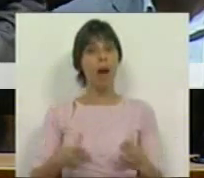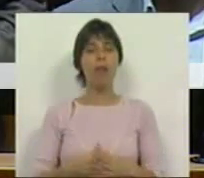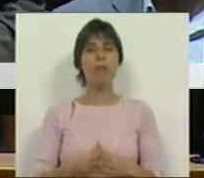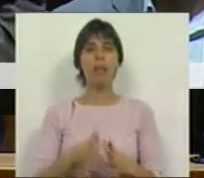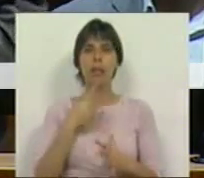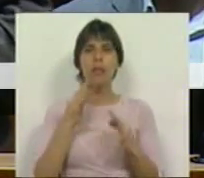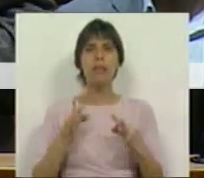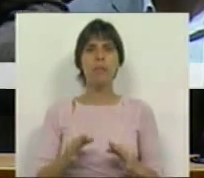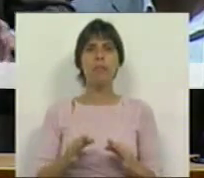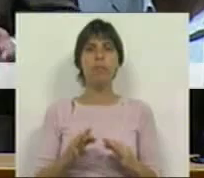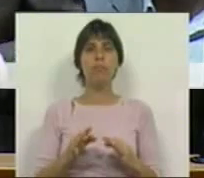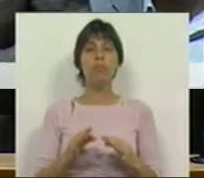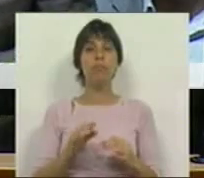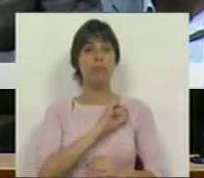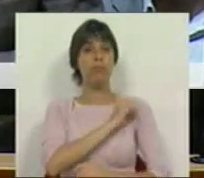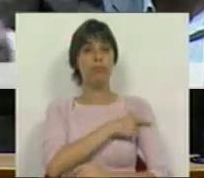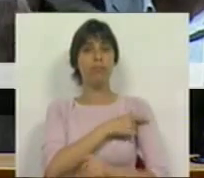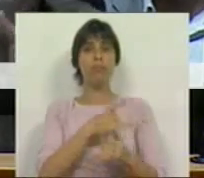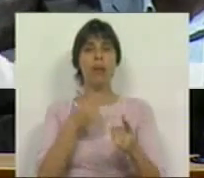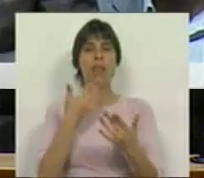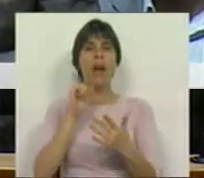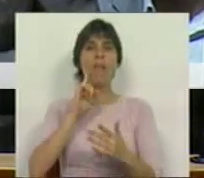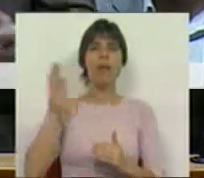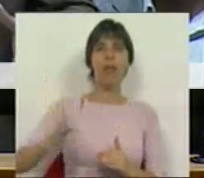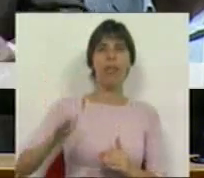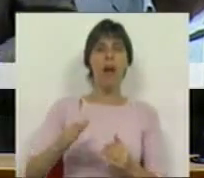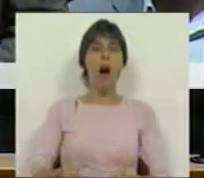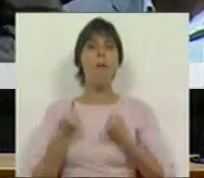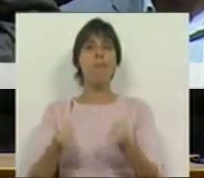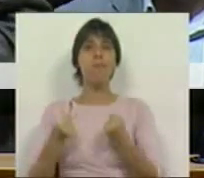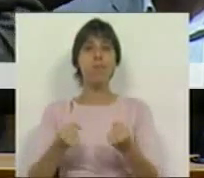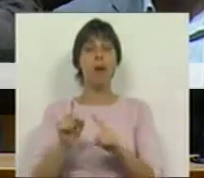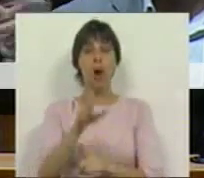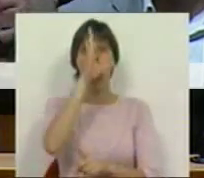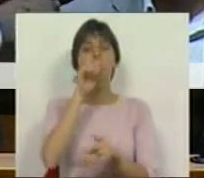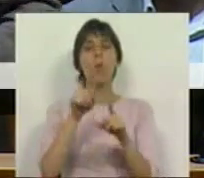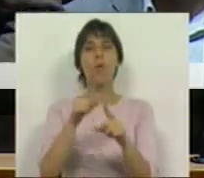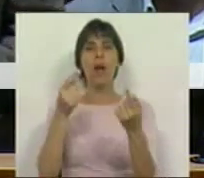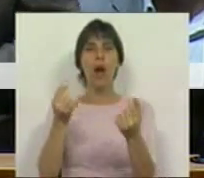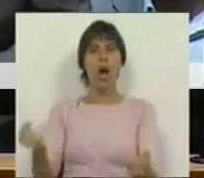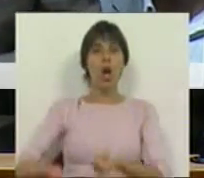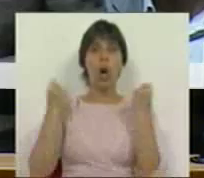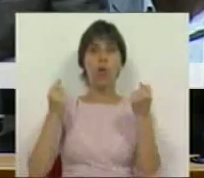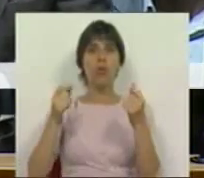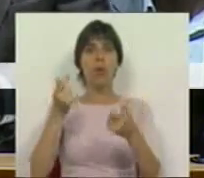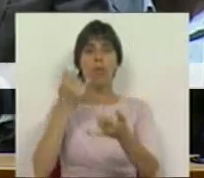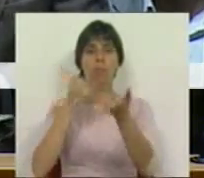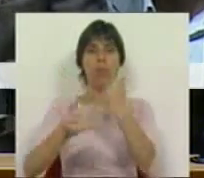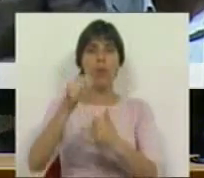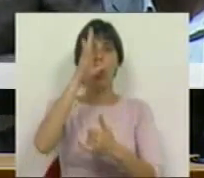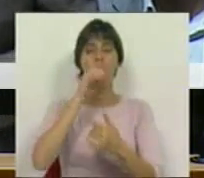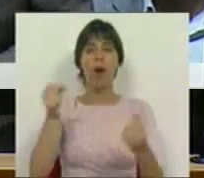certificou a subalternidade, a menoridade, a incapacidade do seu Governo, recusou mudar o Governo,